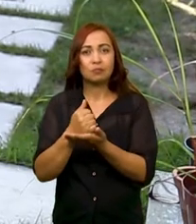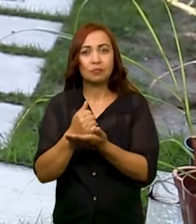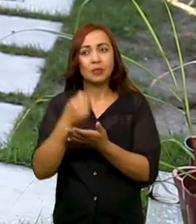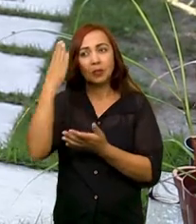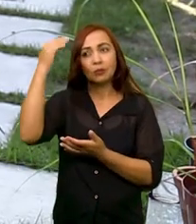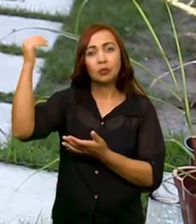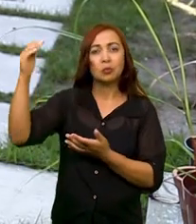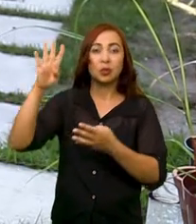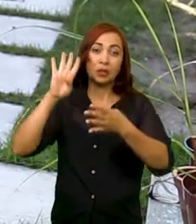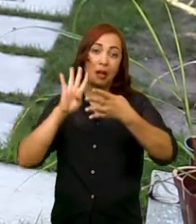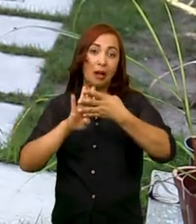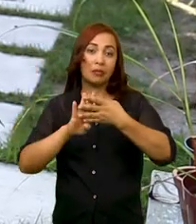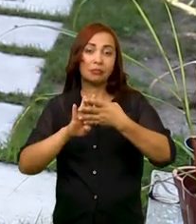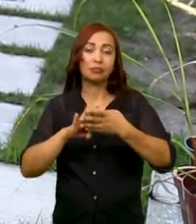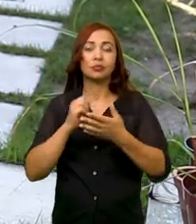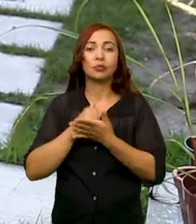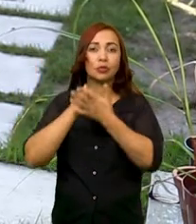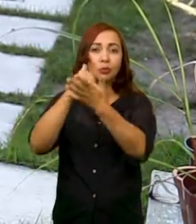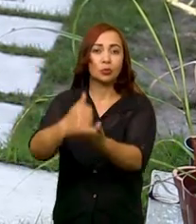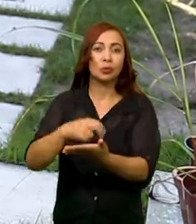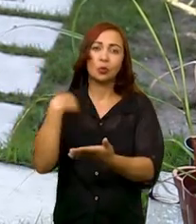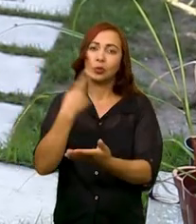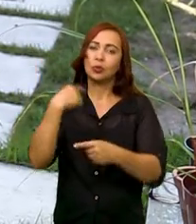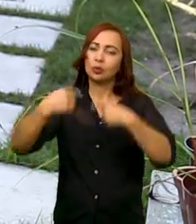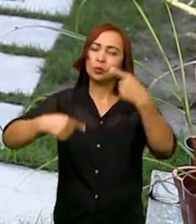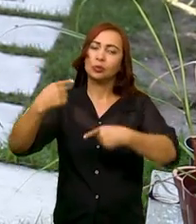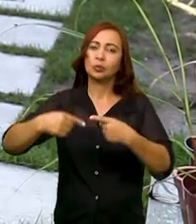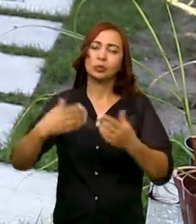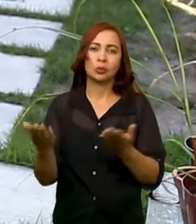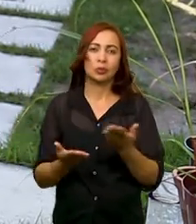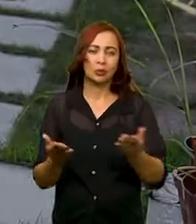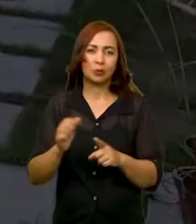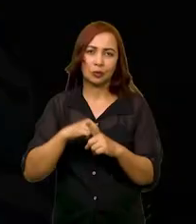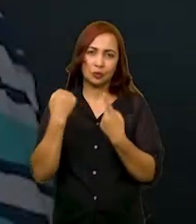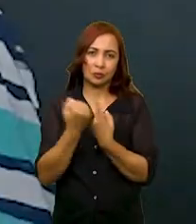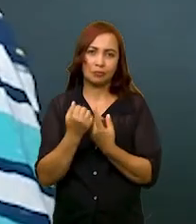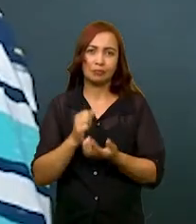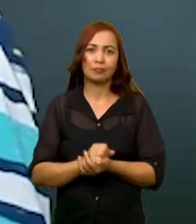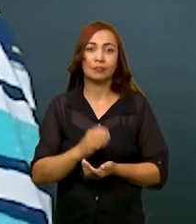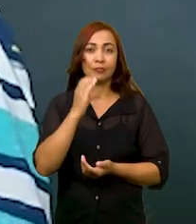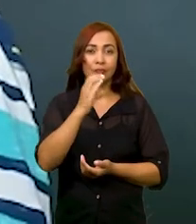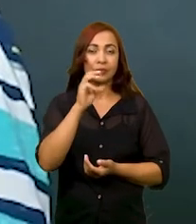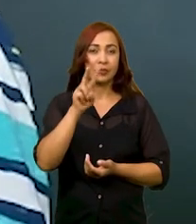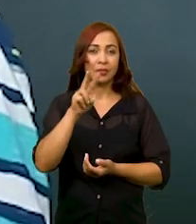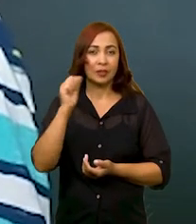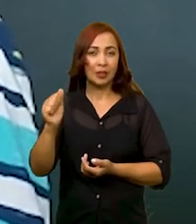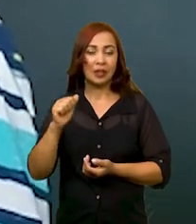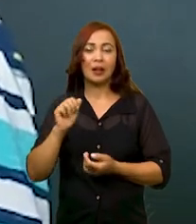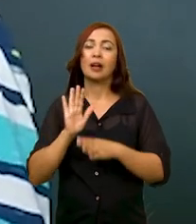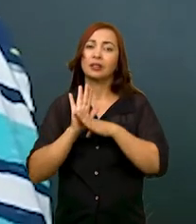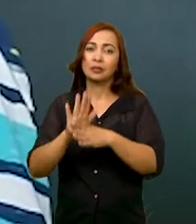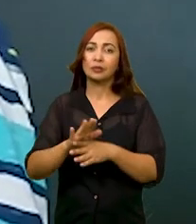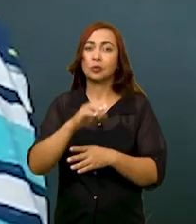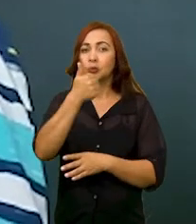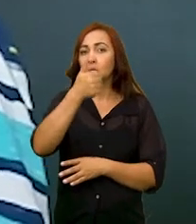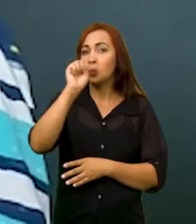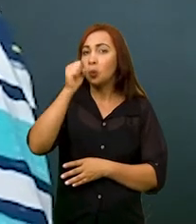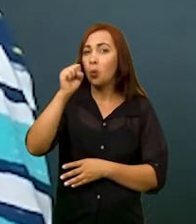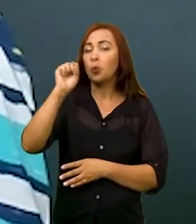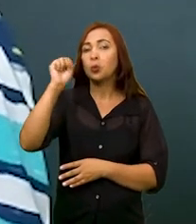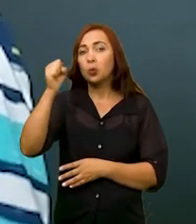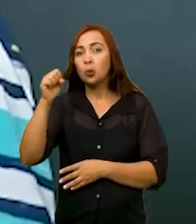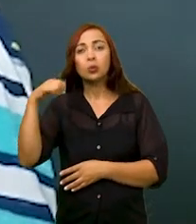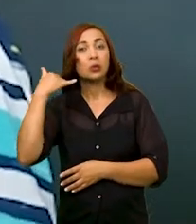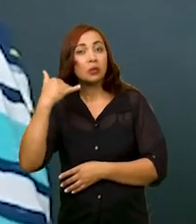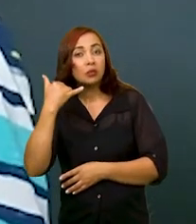famosas redes de apoio que a gente tanto discute no serviço social. O CVV atende através do número 188,